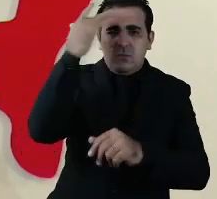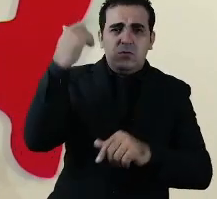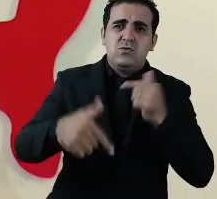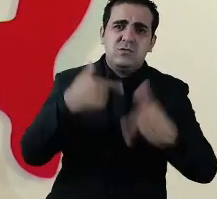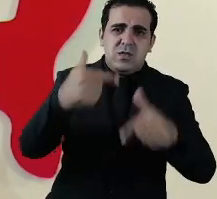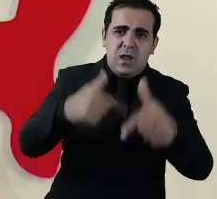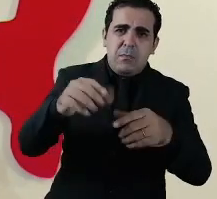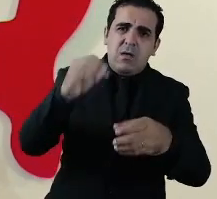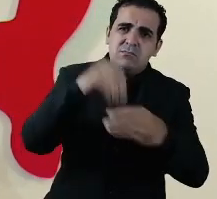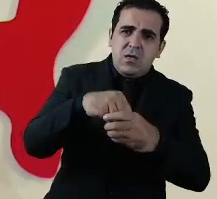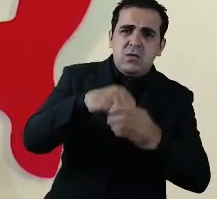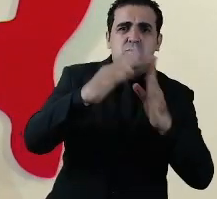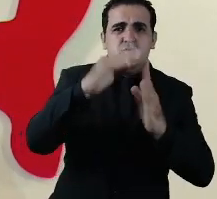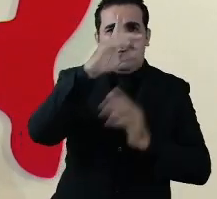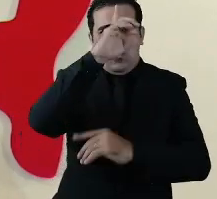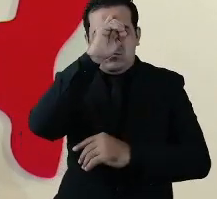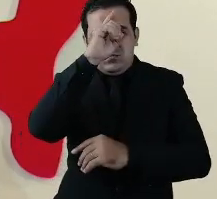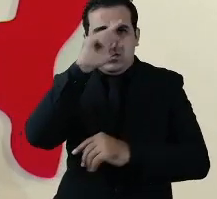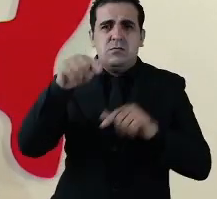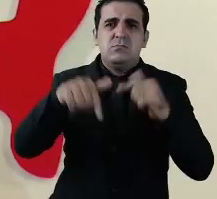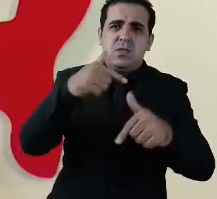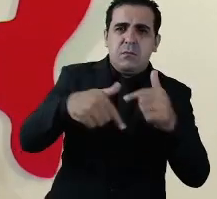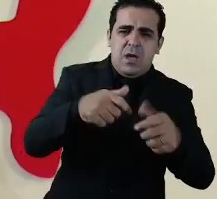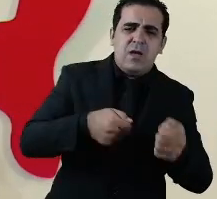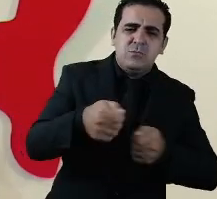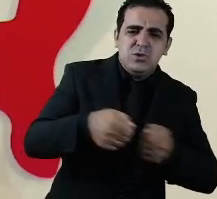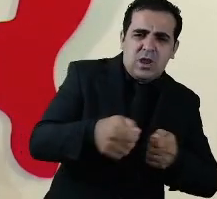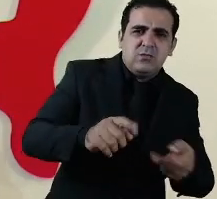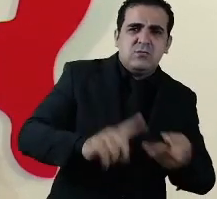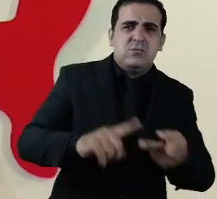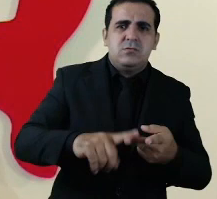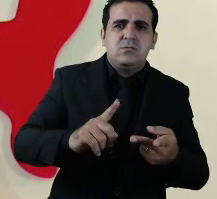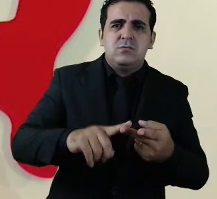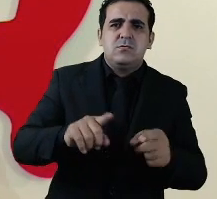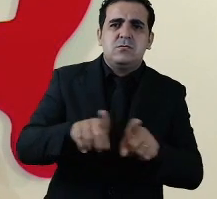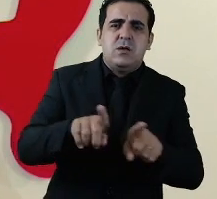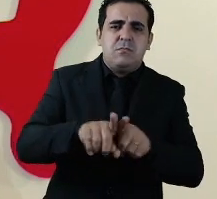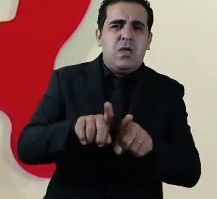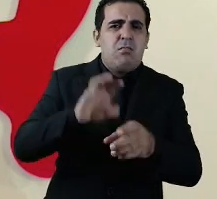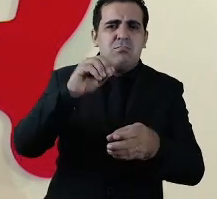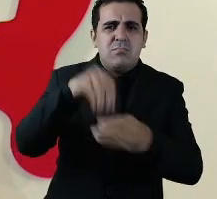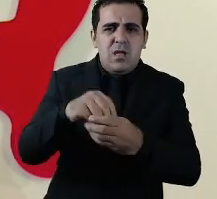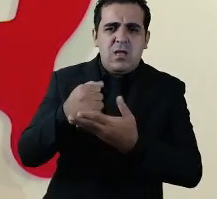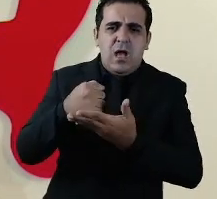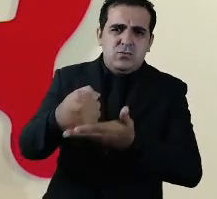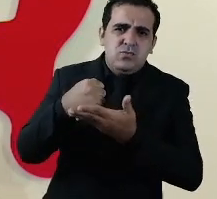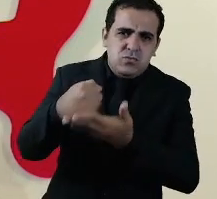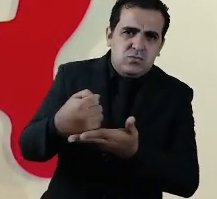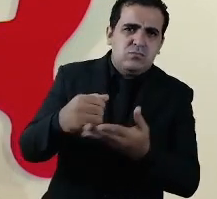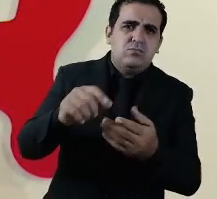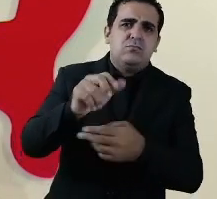trabalham em nossos hospitais nas atividades auxiliares, as atividades administrativas.